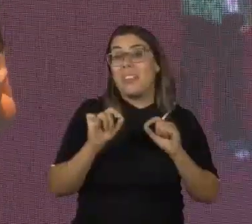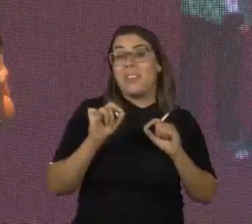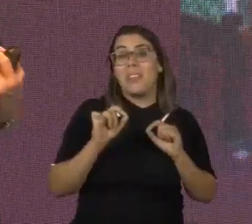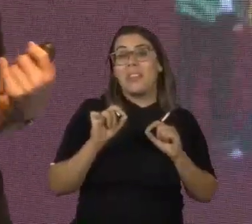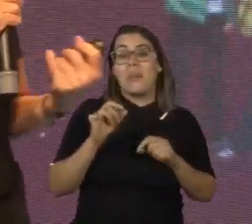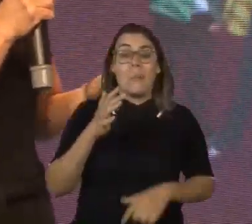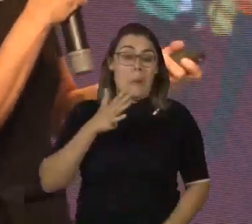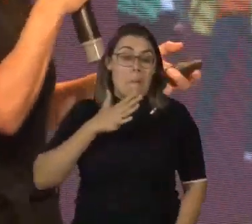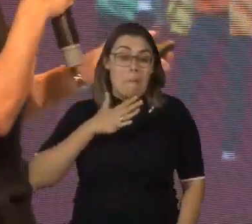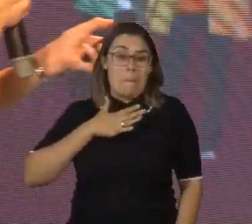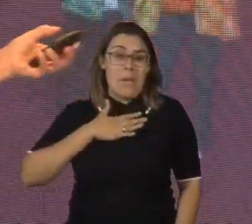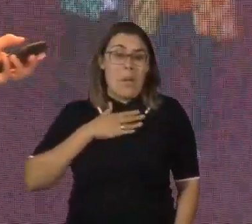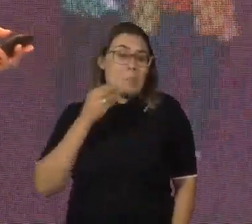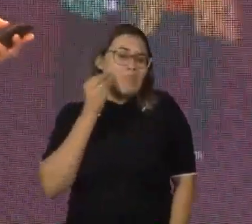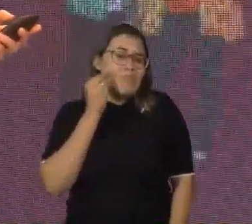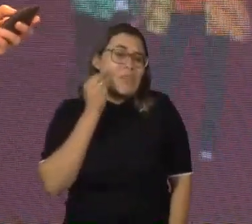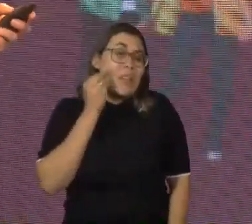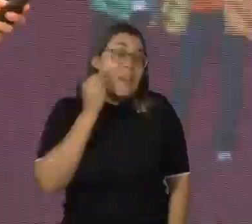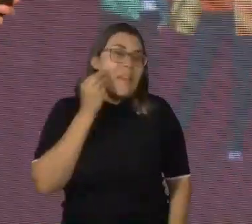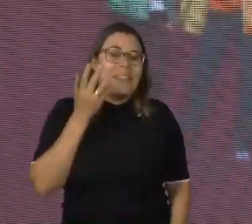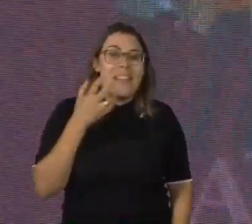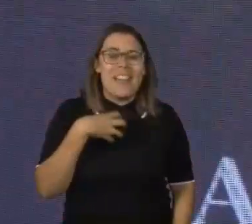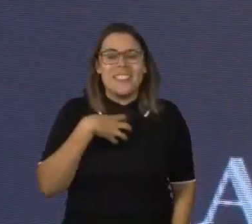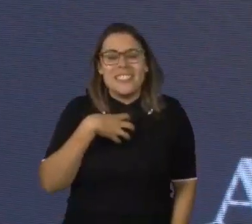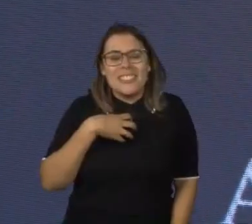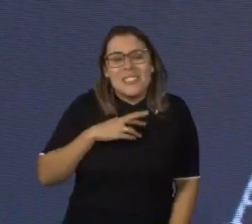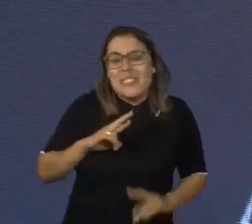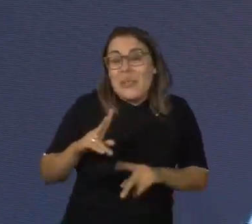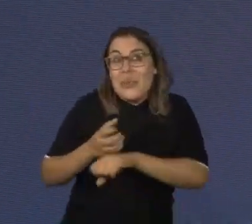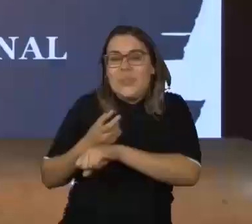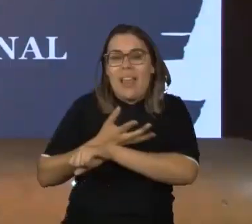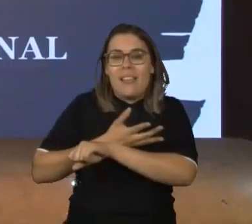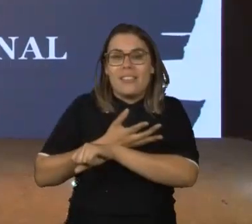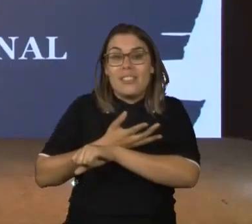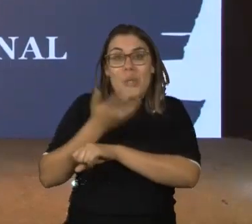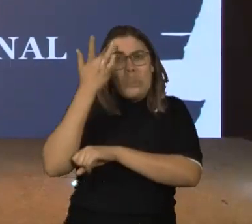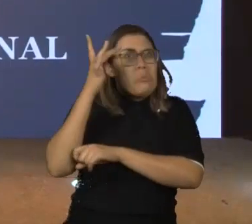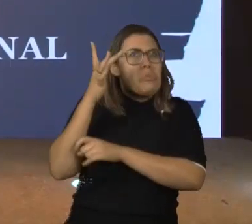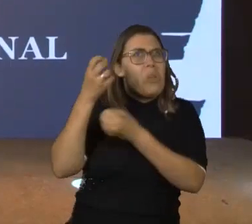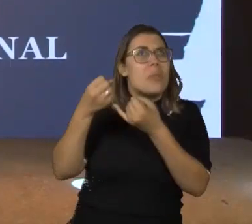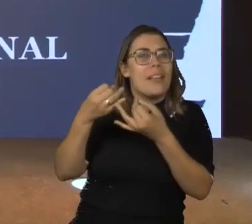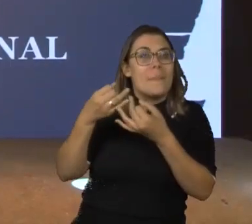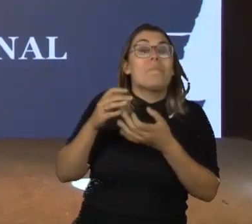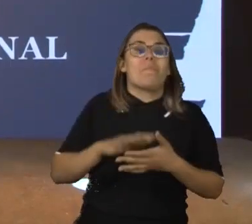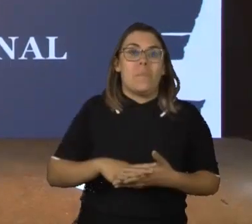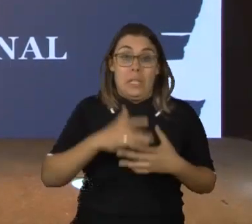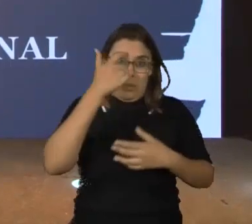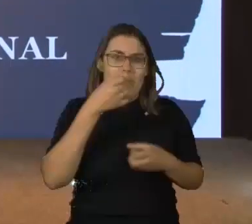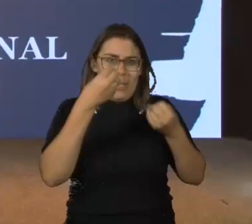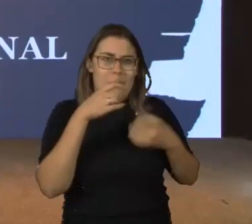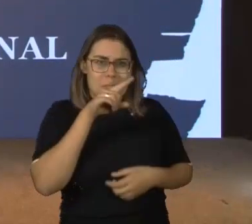põe a mão em mim ou quando ele me beija e aí por diante. A sexualidade, ela tem três dimensões.